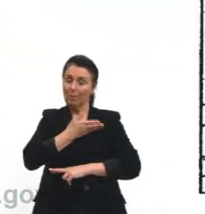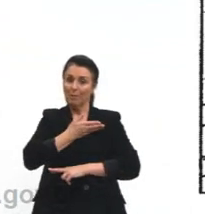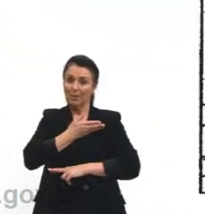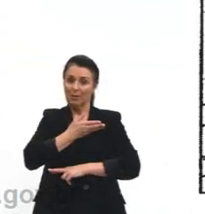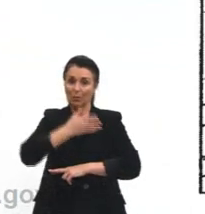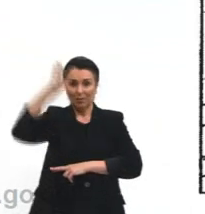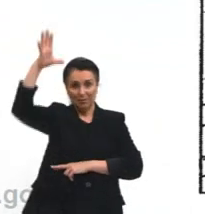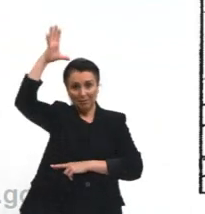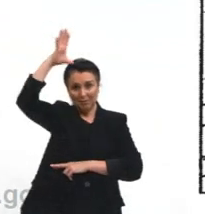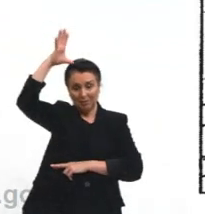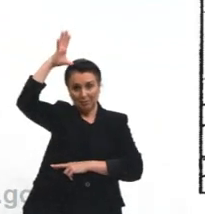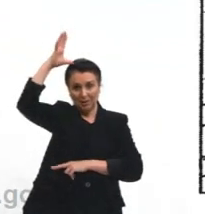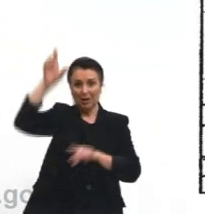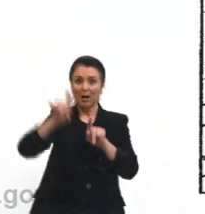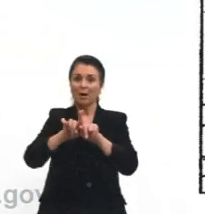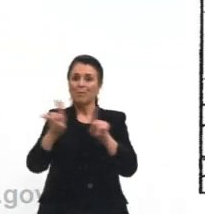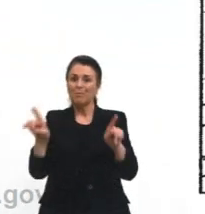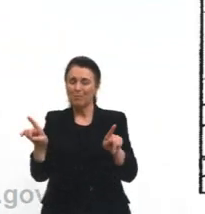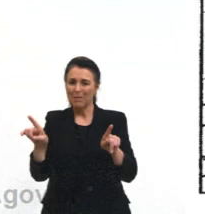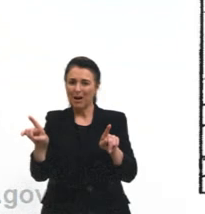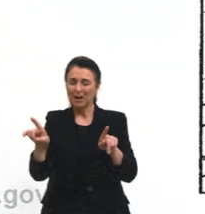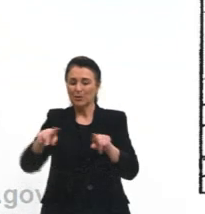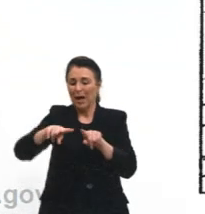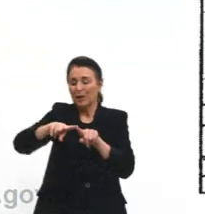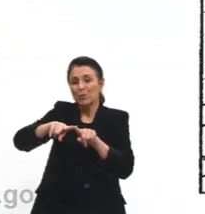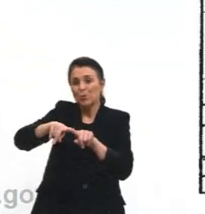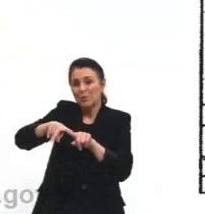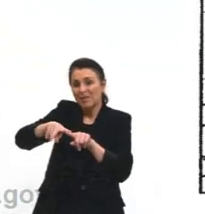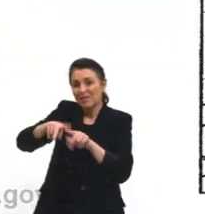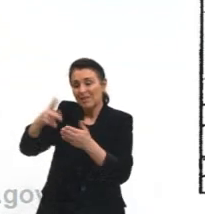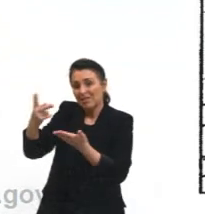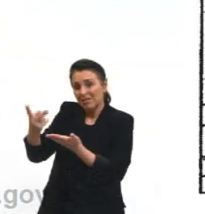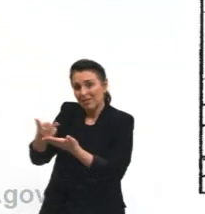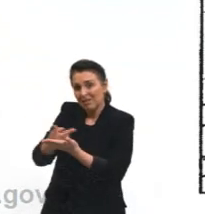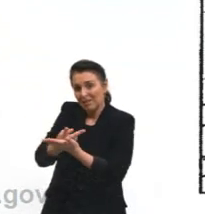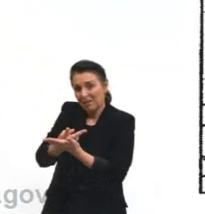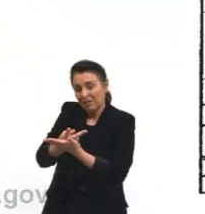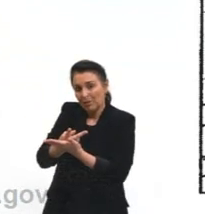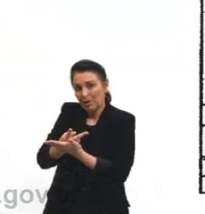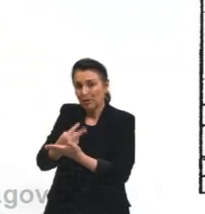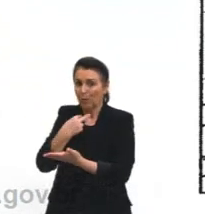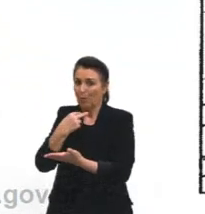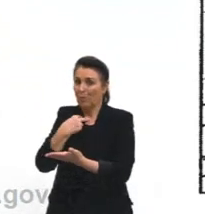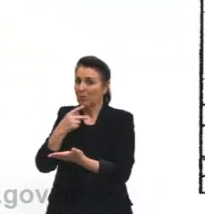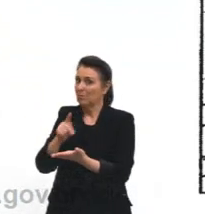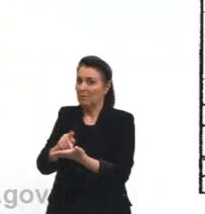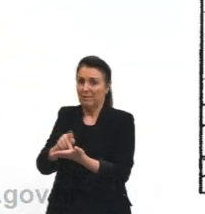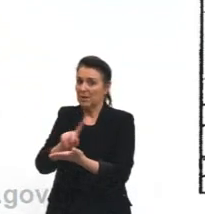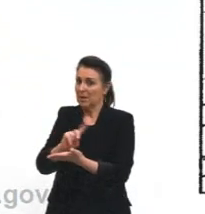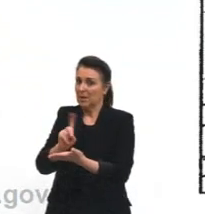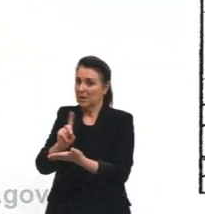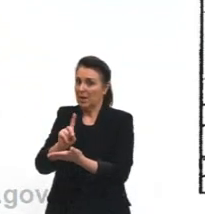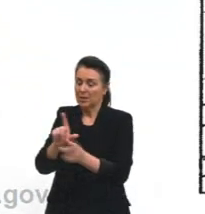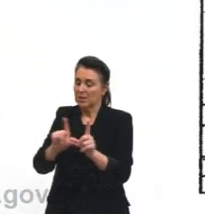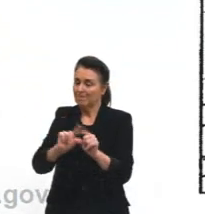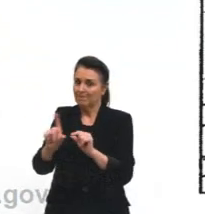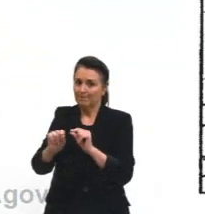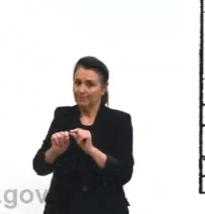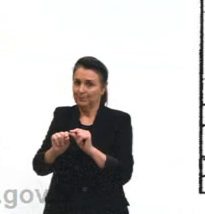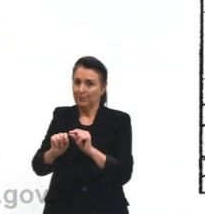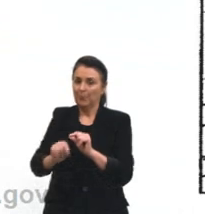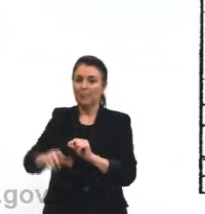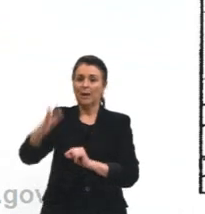sim, mas a afirmação do skate está errada, então a gente não pode considerar como verdadeira essa opção. Segunda,